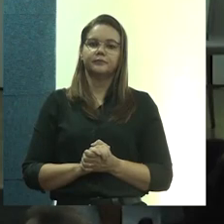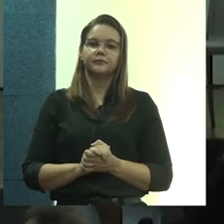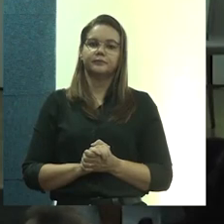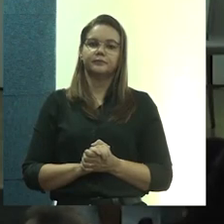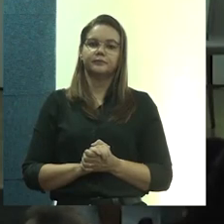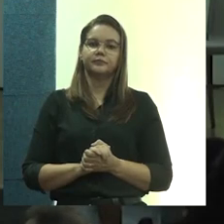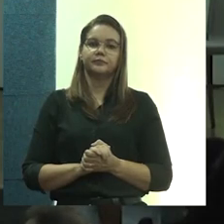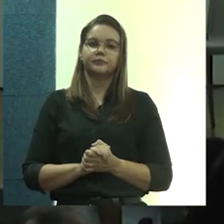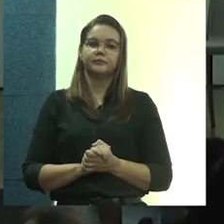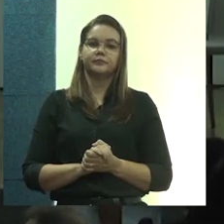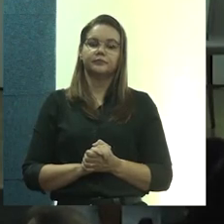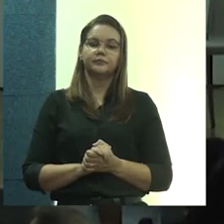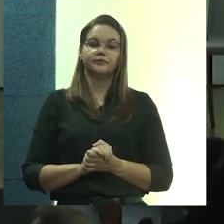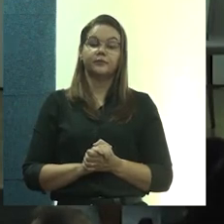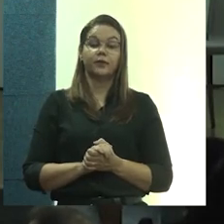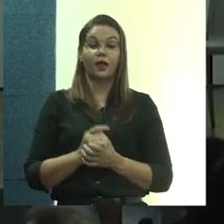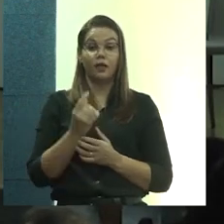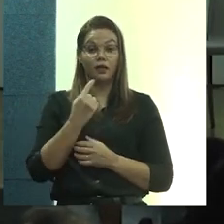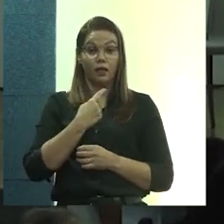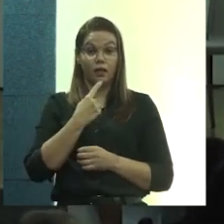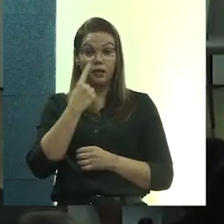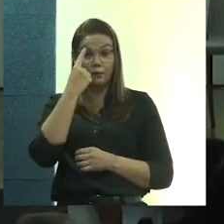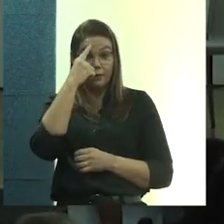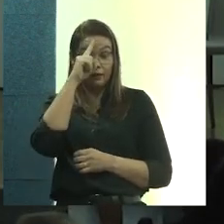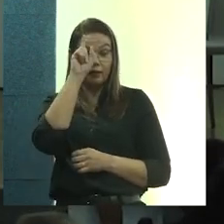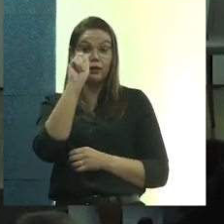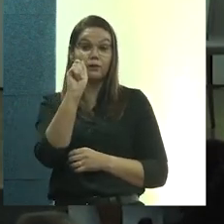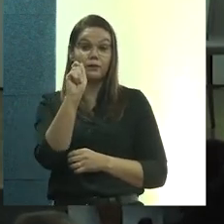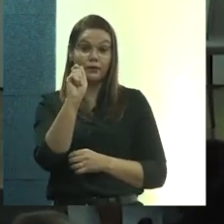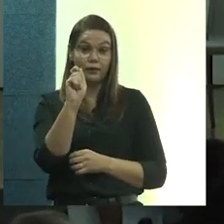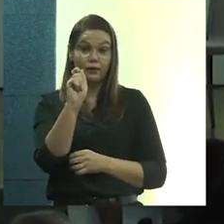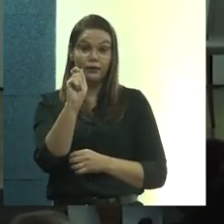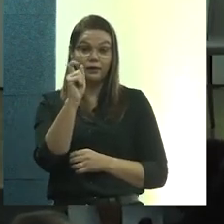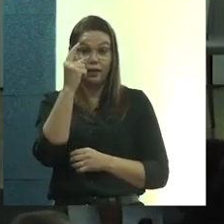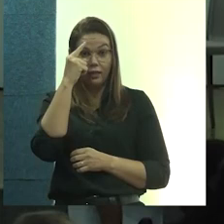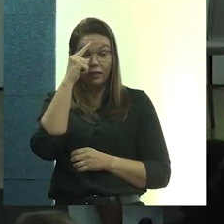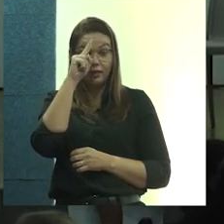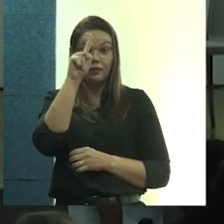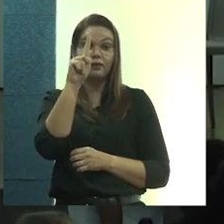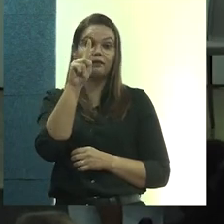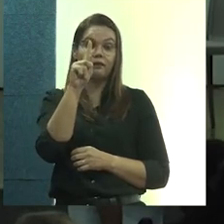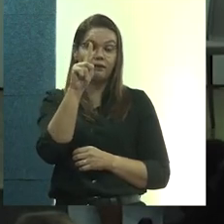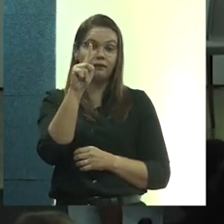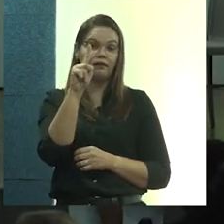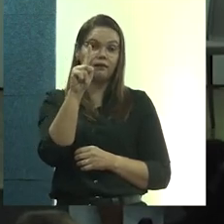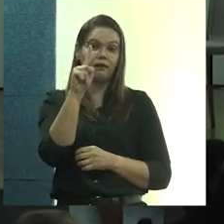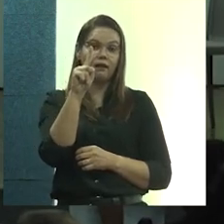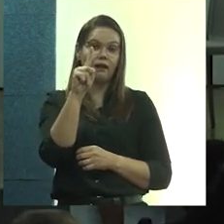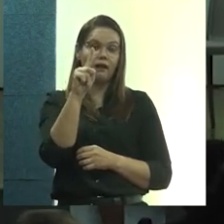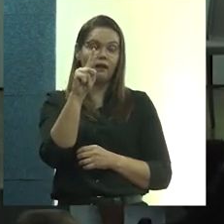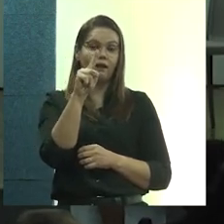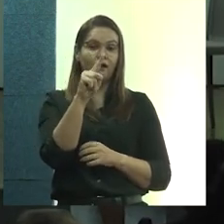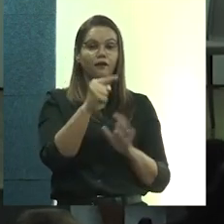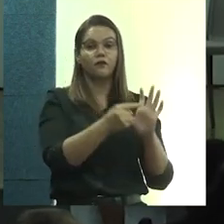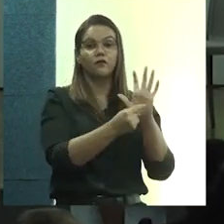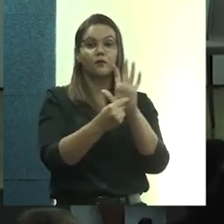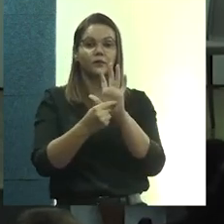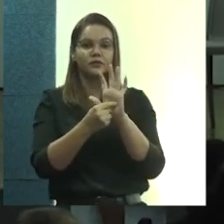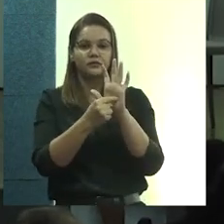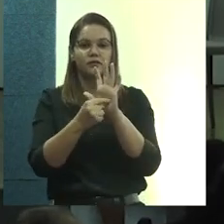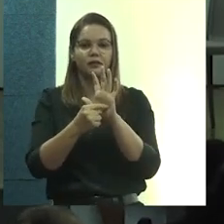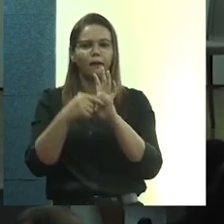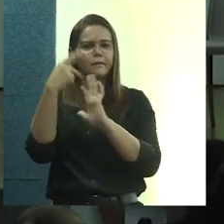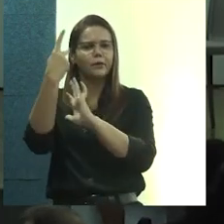Aí, eu vou... A ideia agora é da gente... Eu vou apresentar